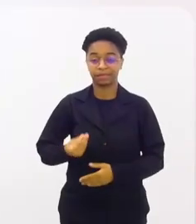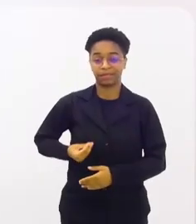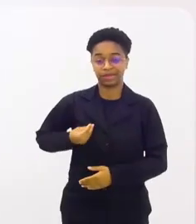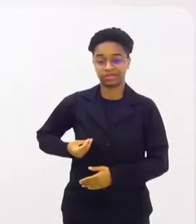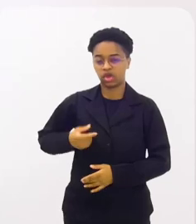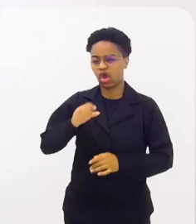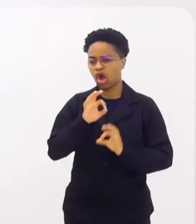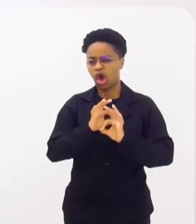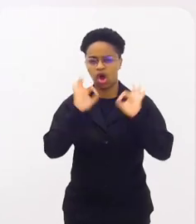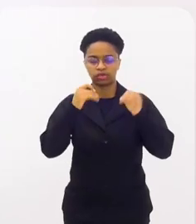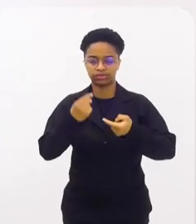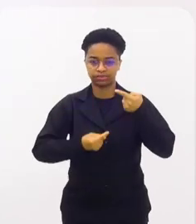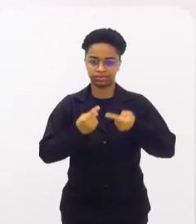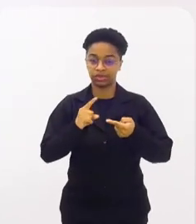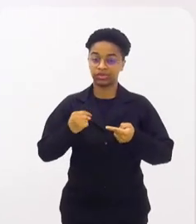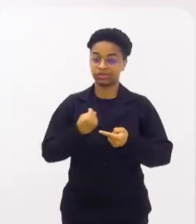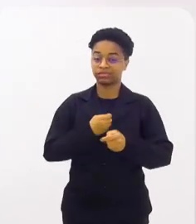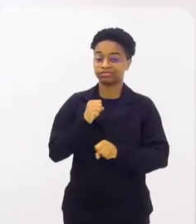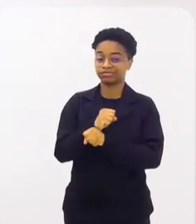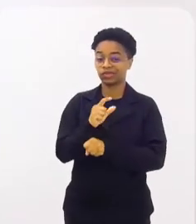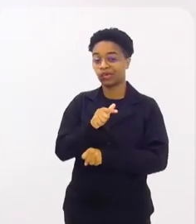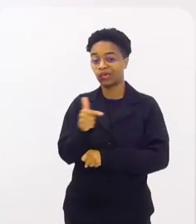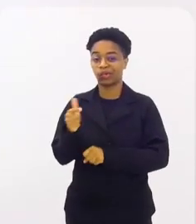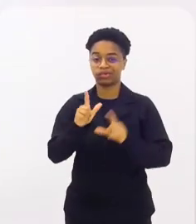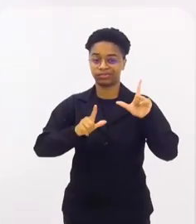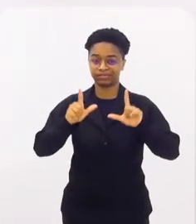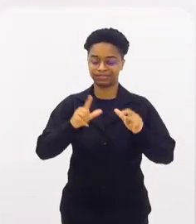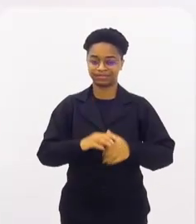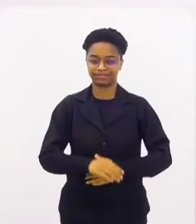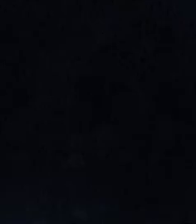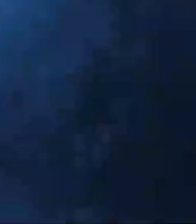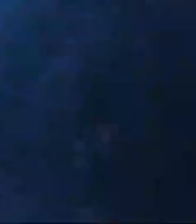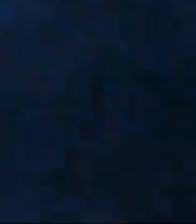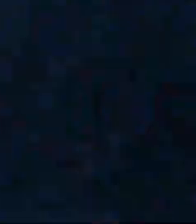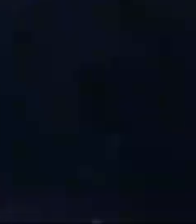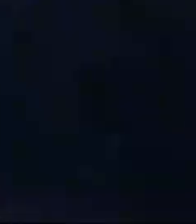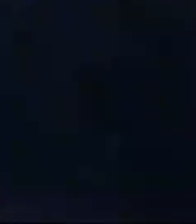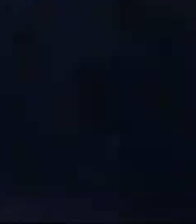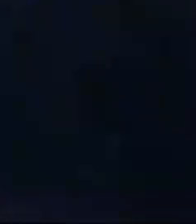Muito obrigado pela presença, foi um ótimo debate e nos vemos até o próximo programa.